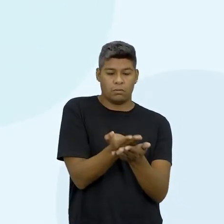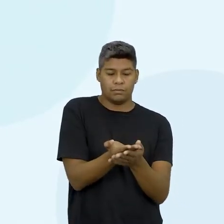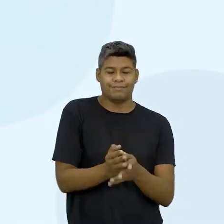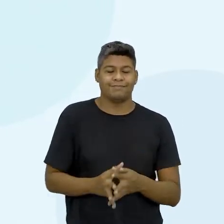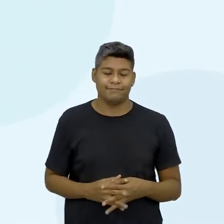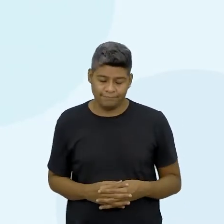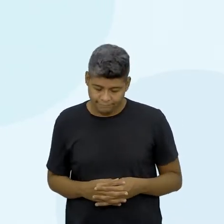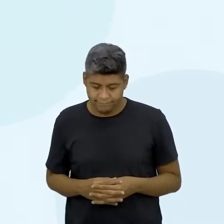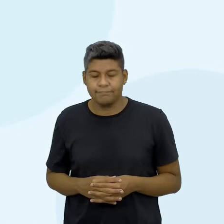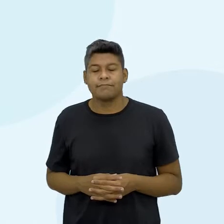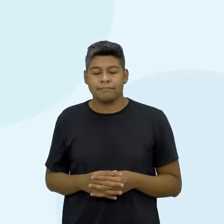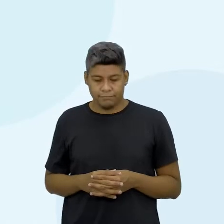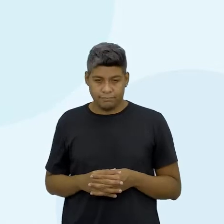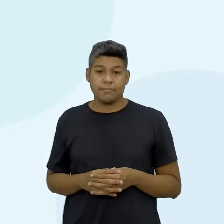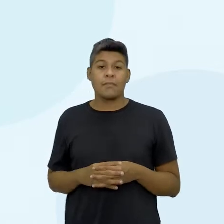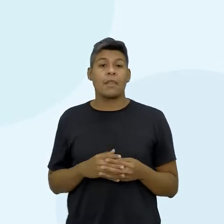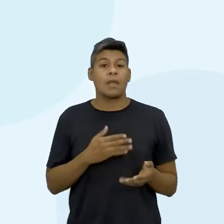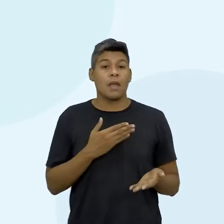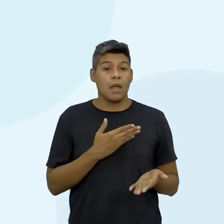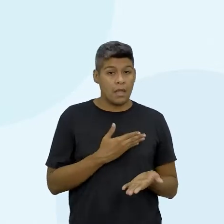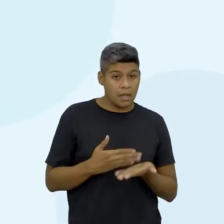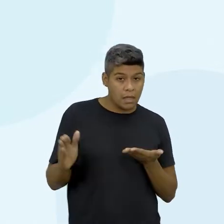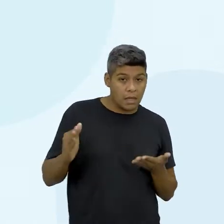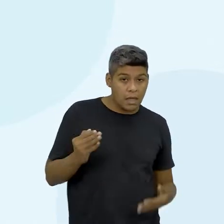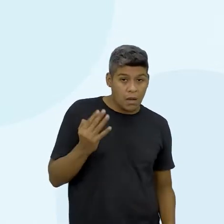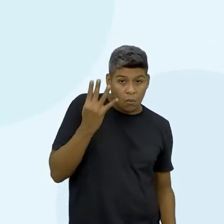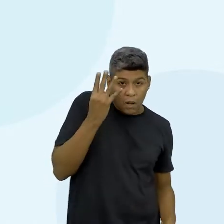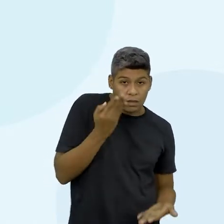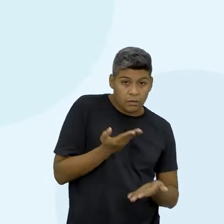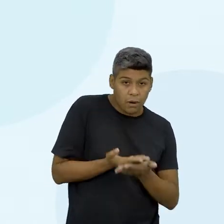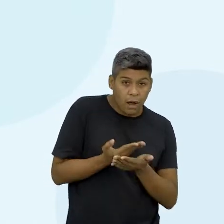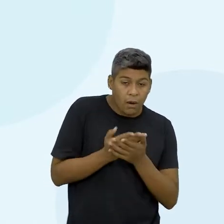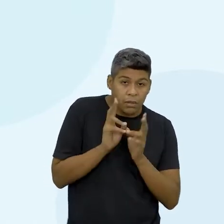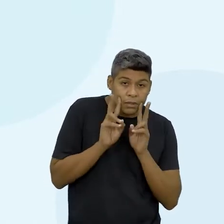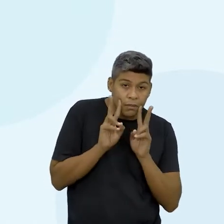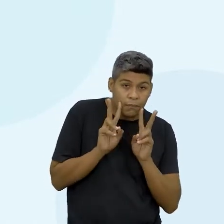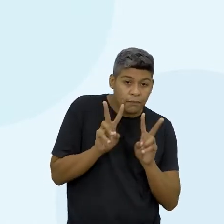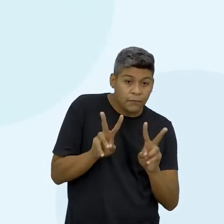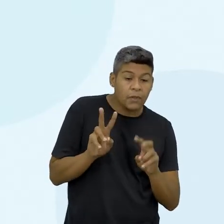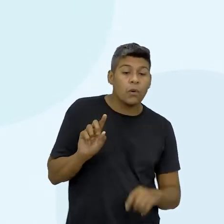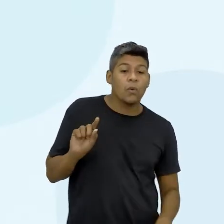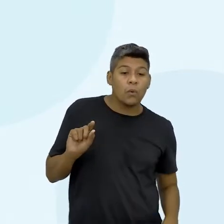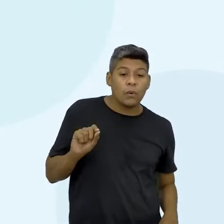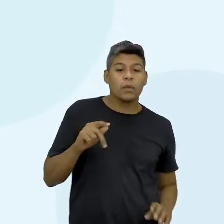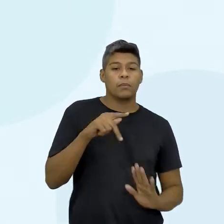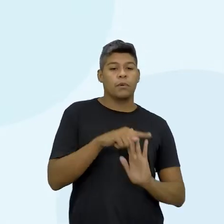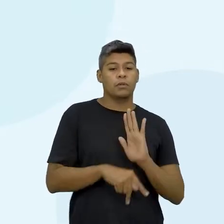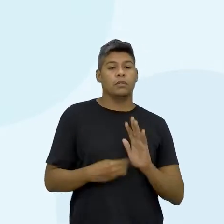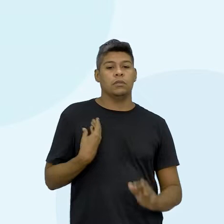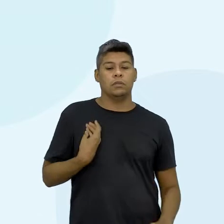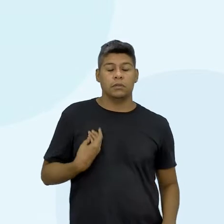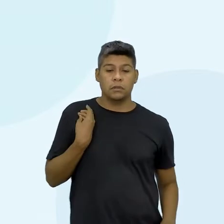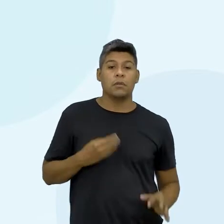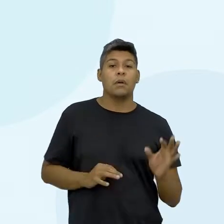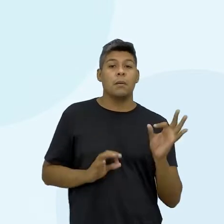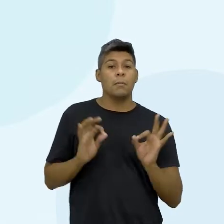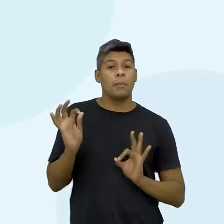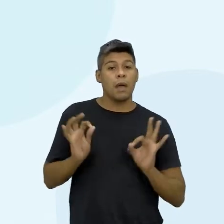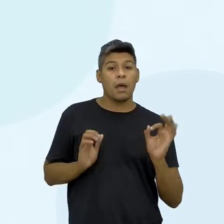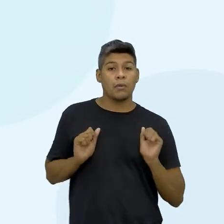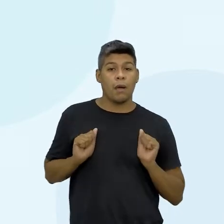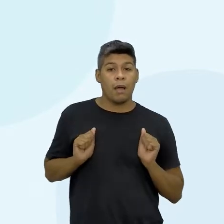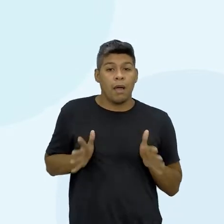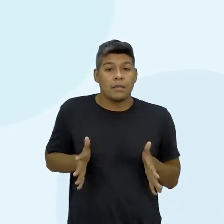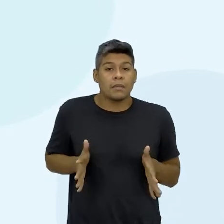introdução 4 aulas, o a gente viu? A gente viu o nosso projeto de vida, o plano de ação